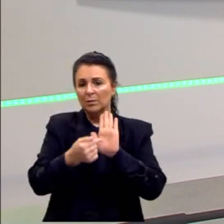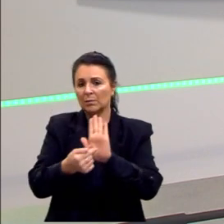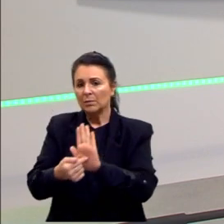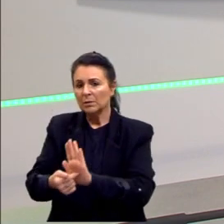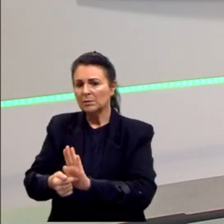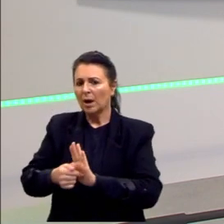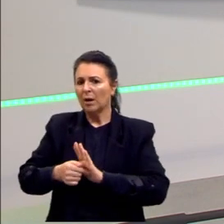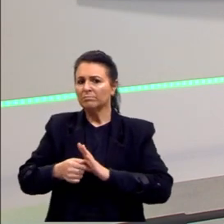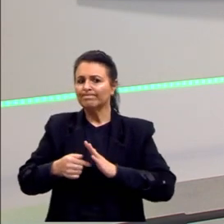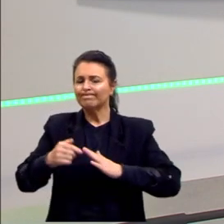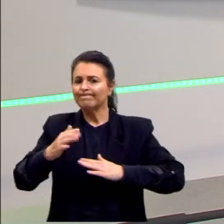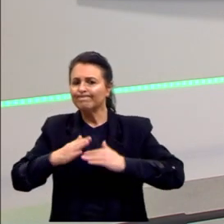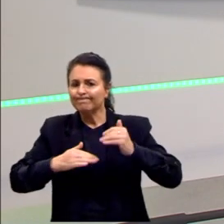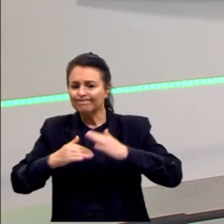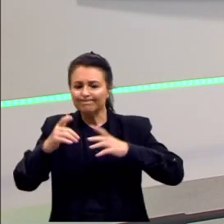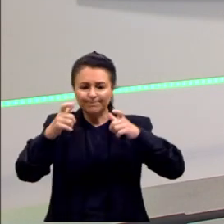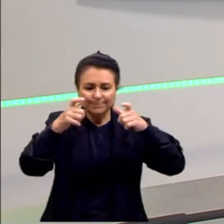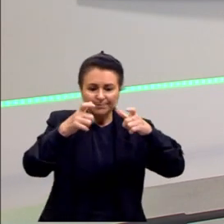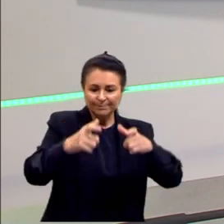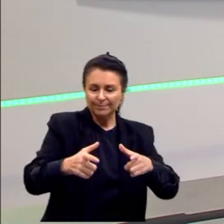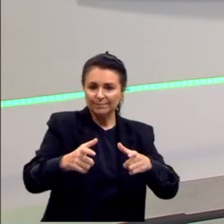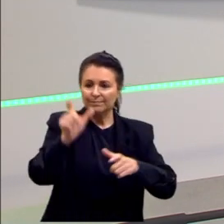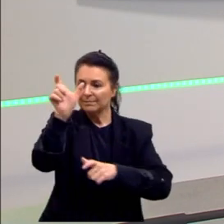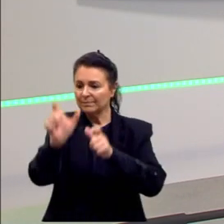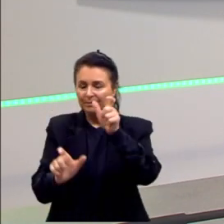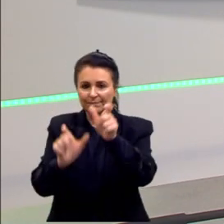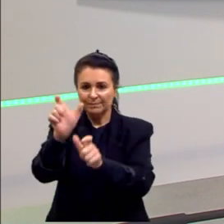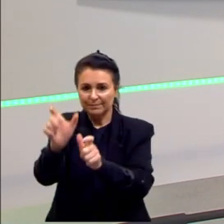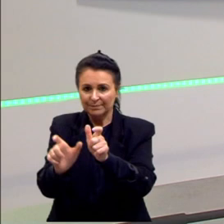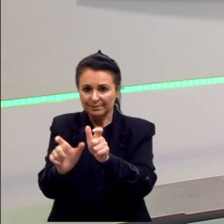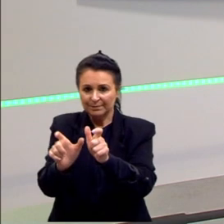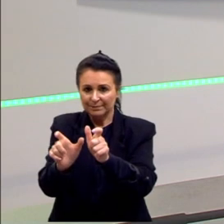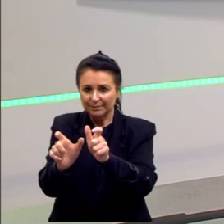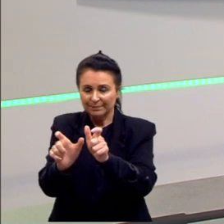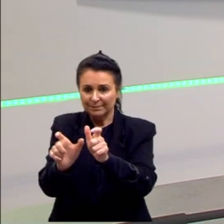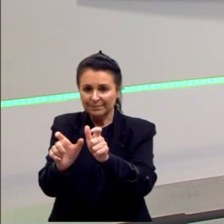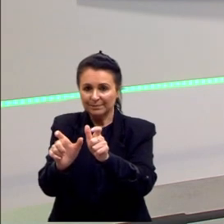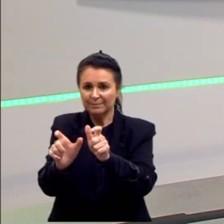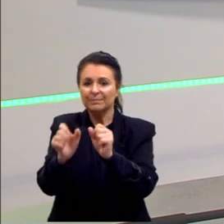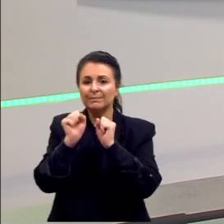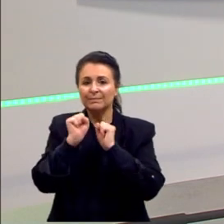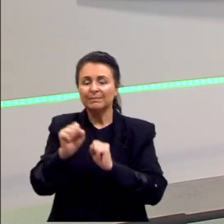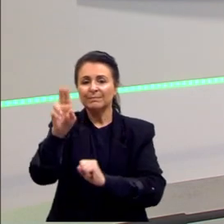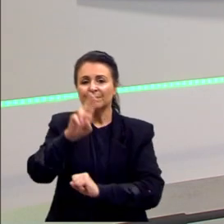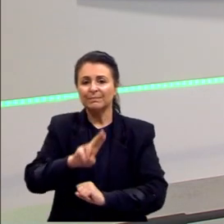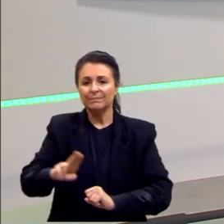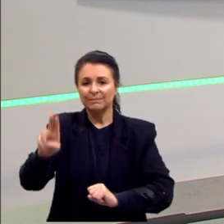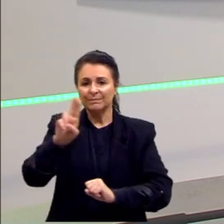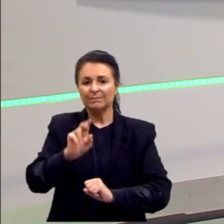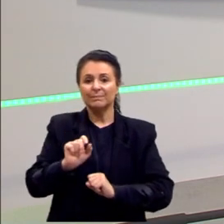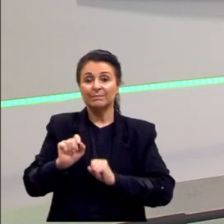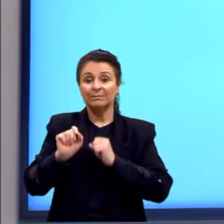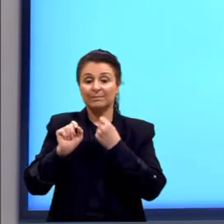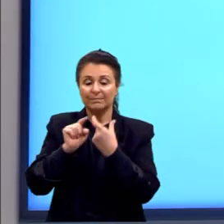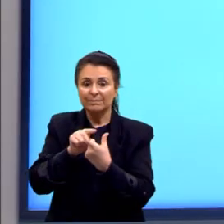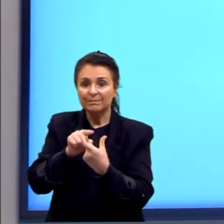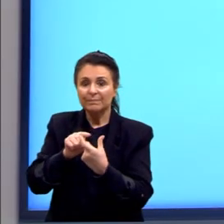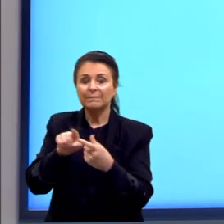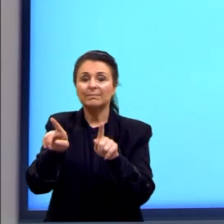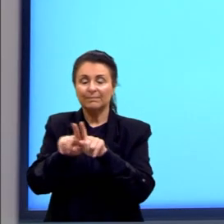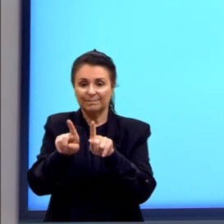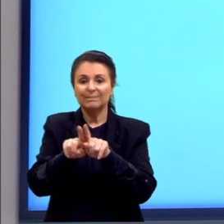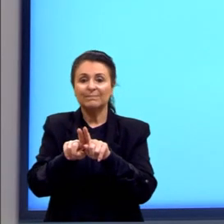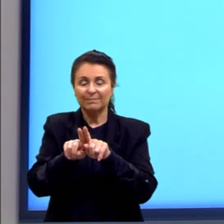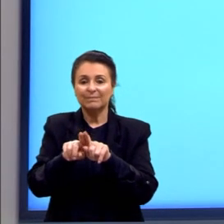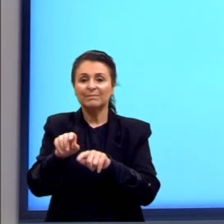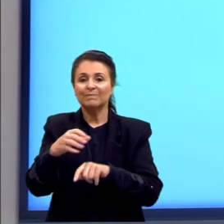situações, a lugares ou a pessoas. E a gente pode usar essas palavras também como